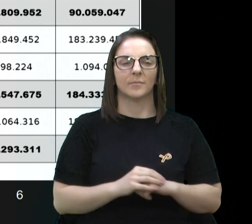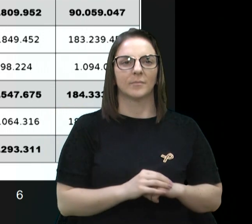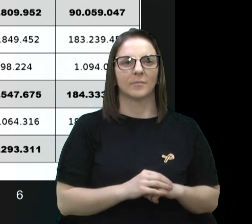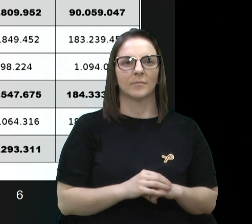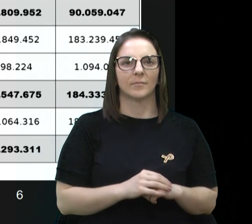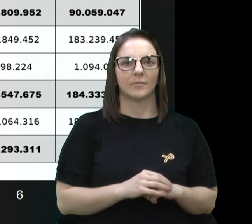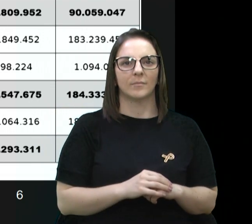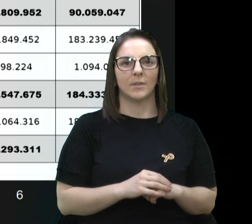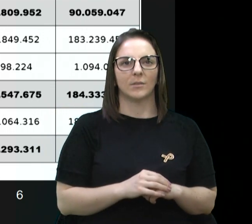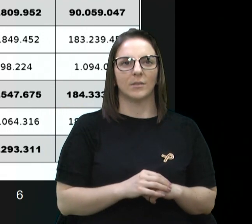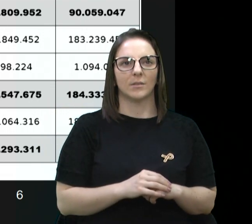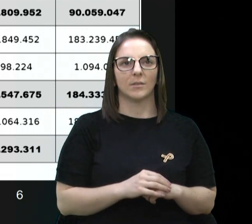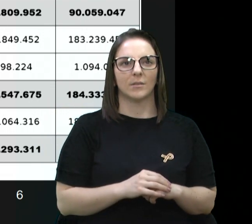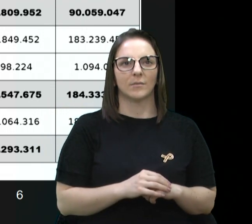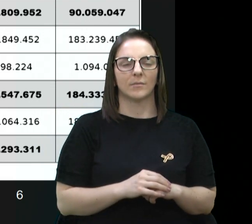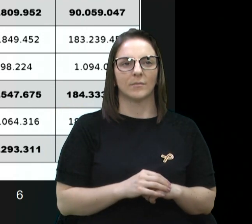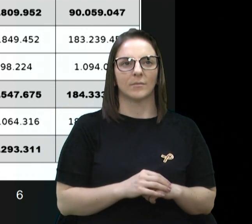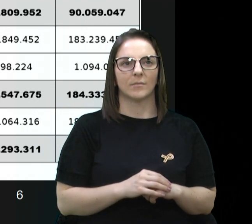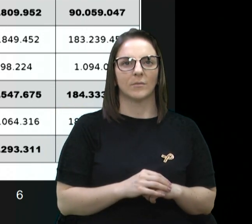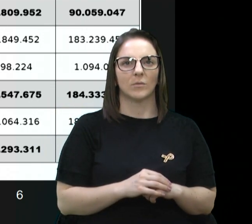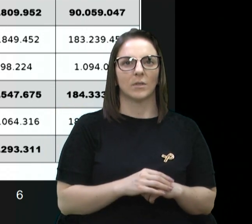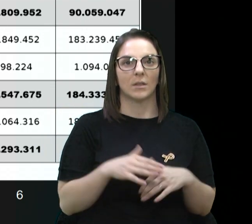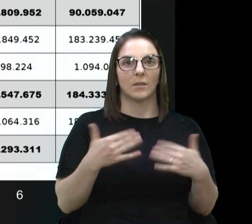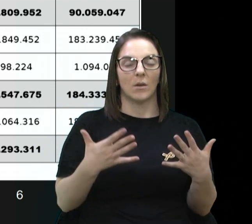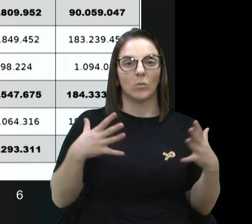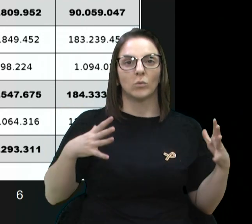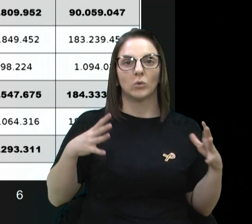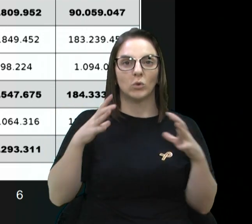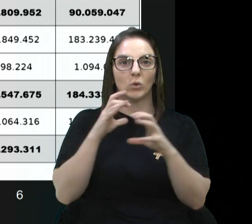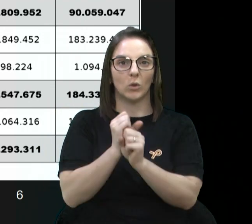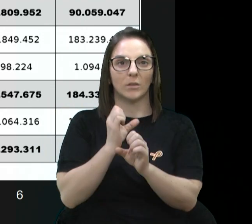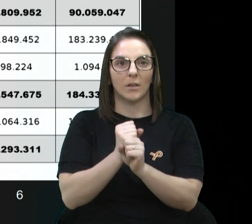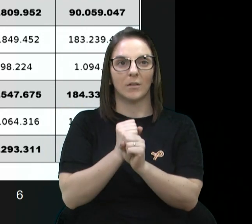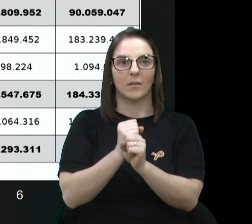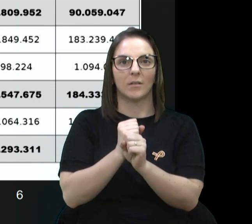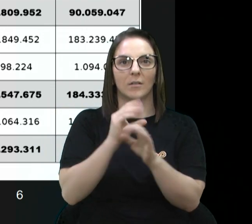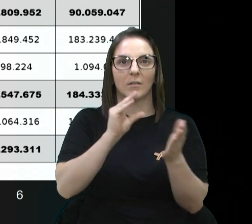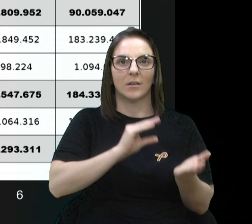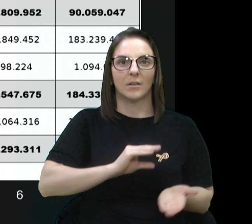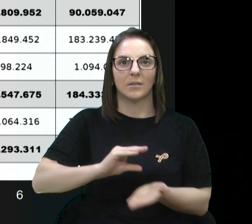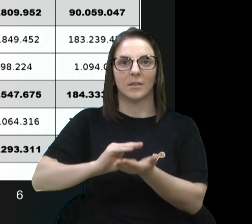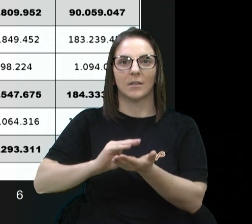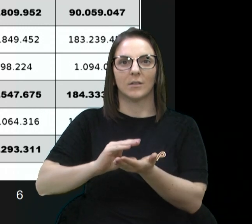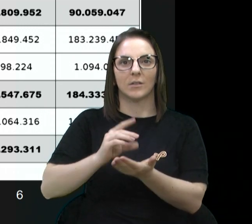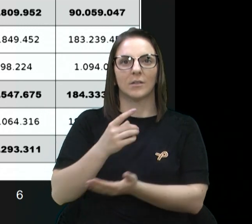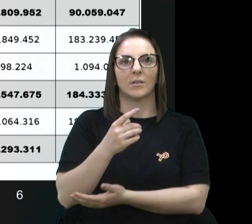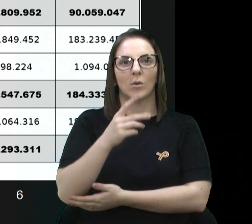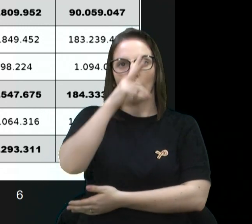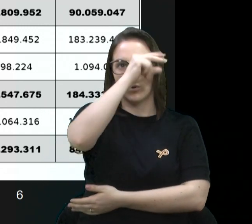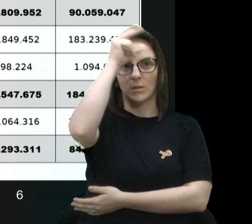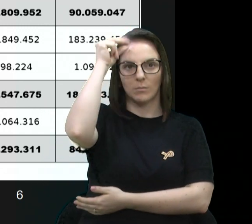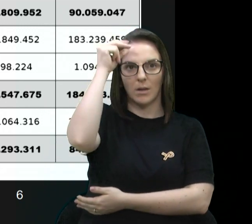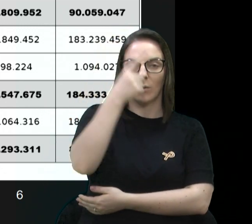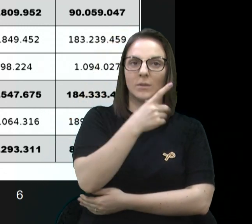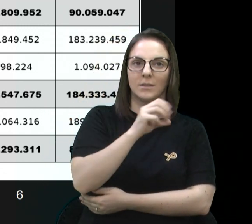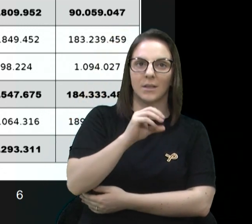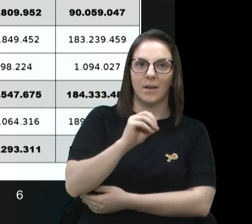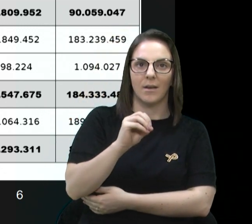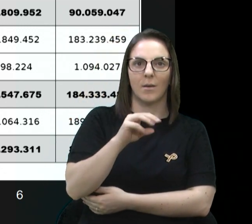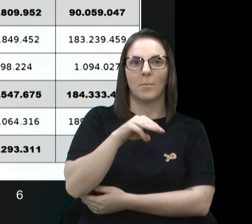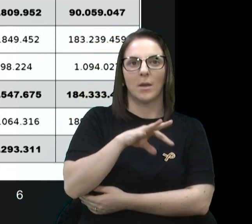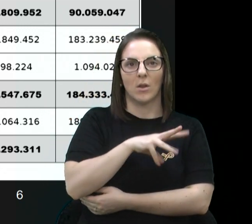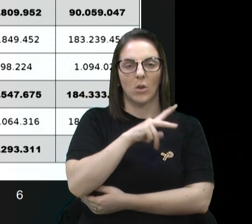Então, o subtotal das receitas municipais, 100.616 Estadual, 11